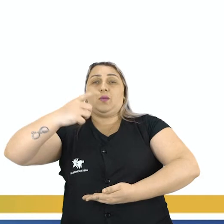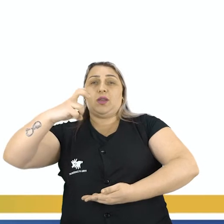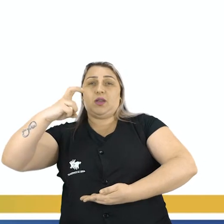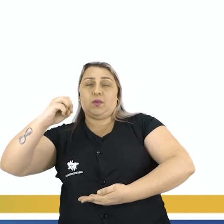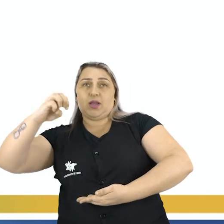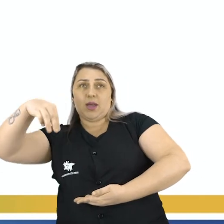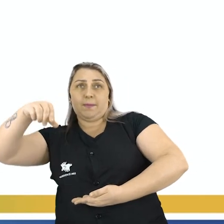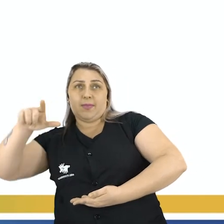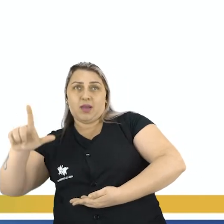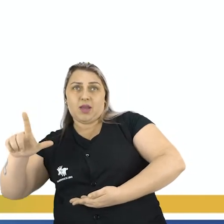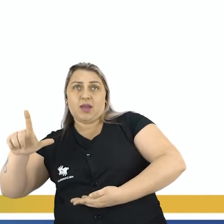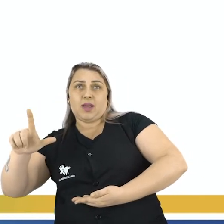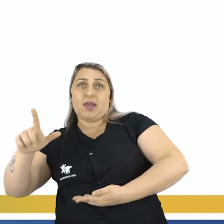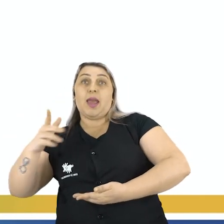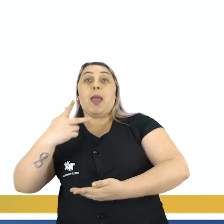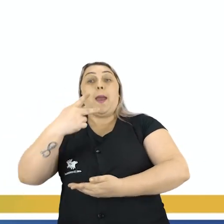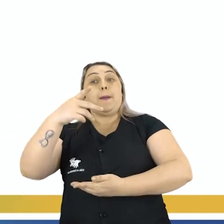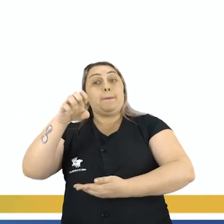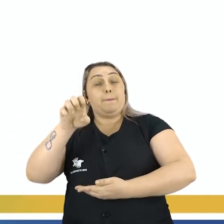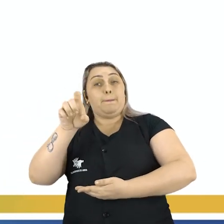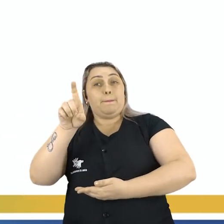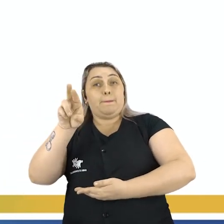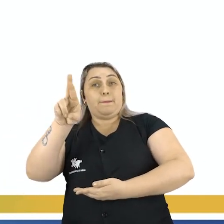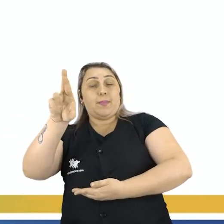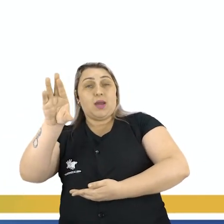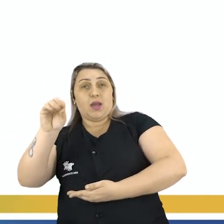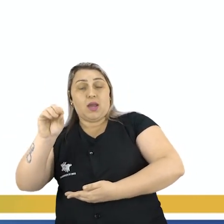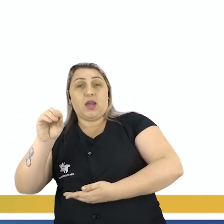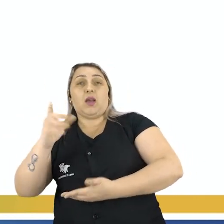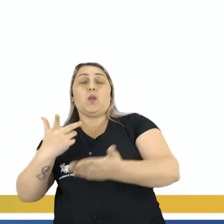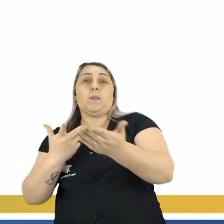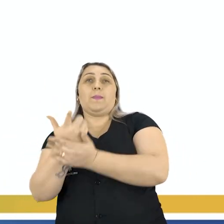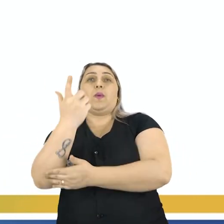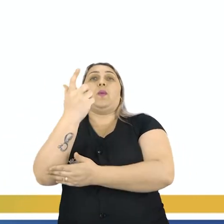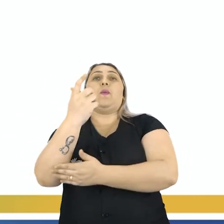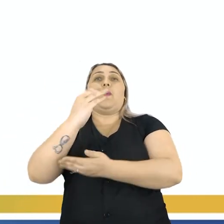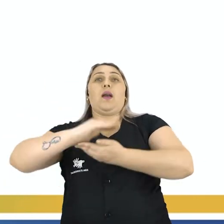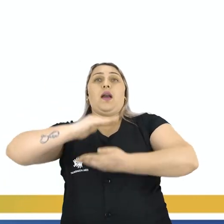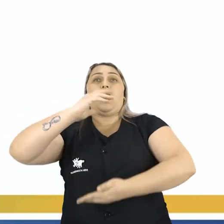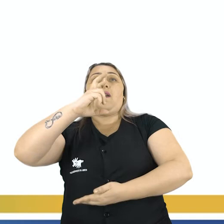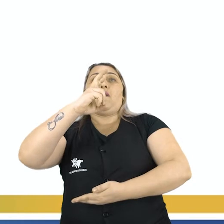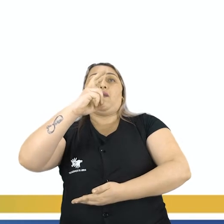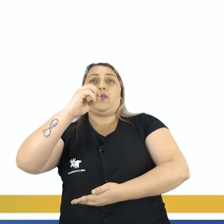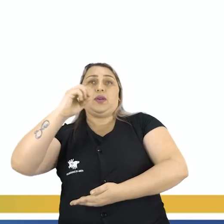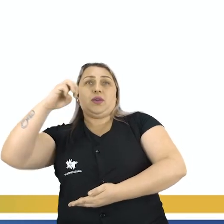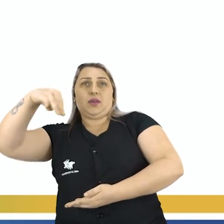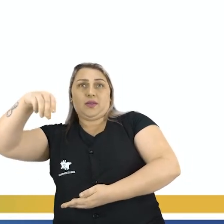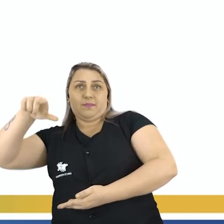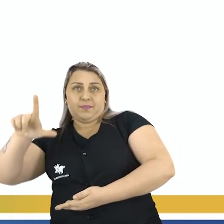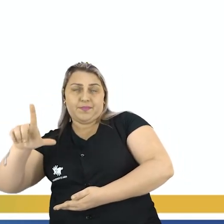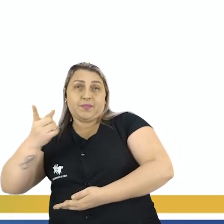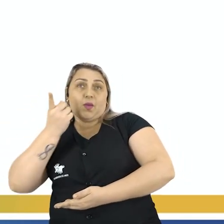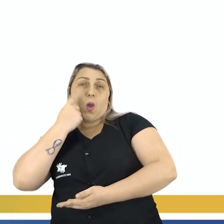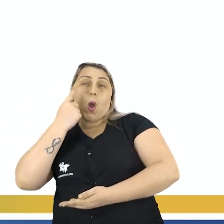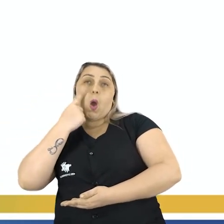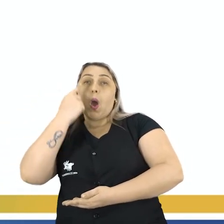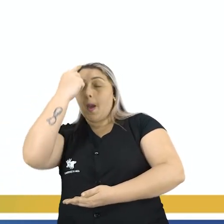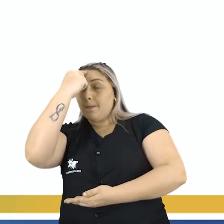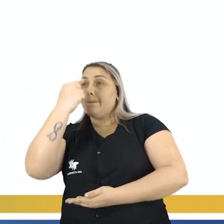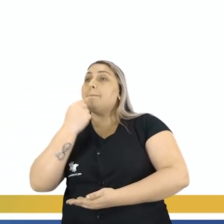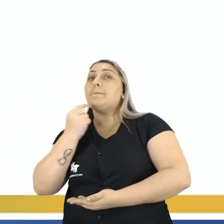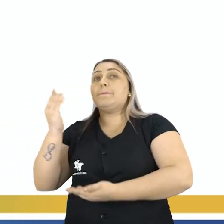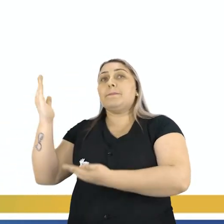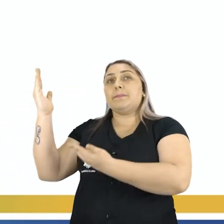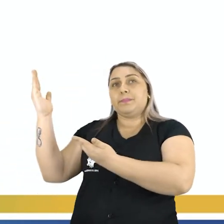ml E Pedro a garrafa com 500 ml Olha só